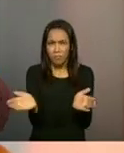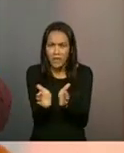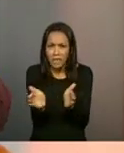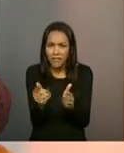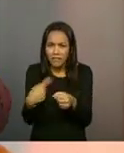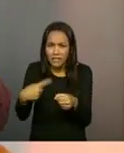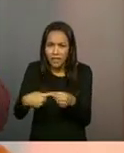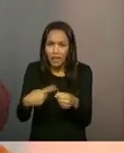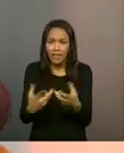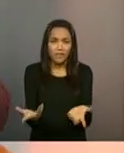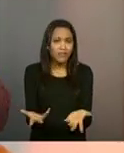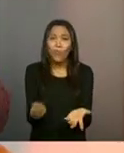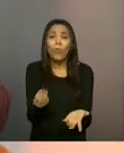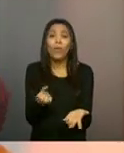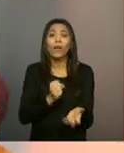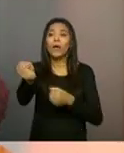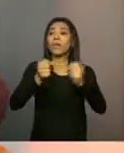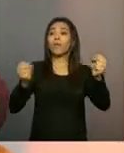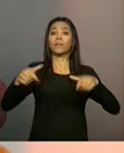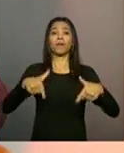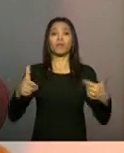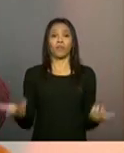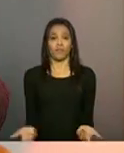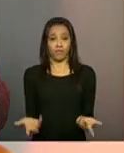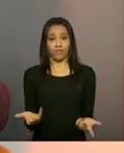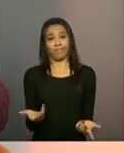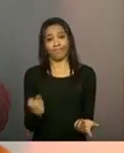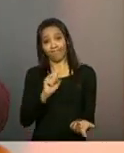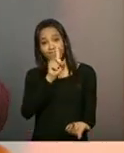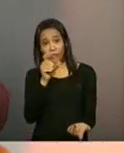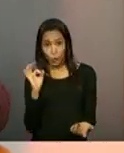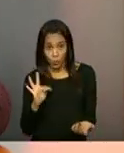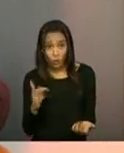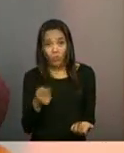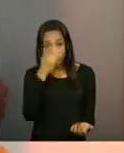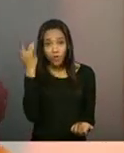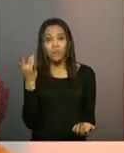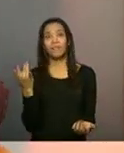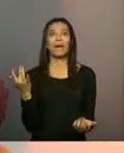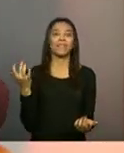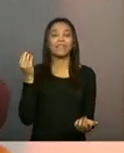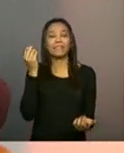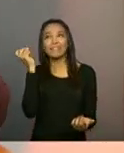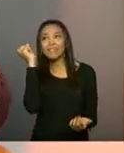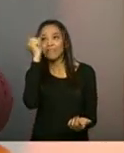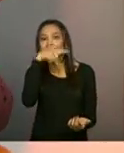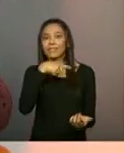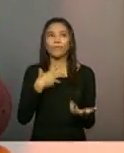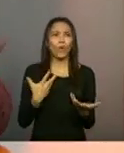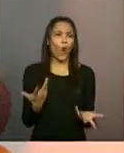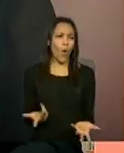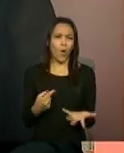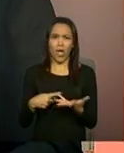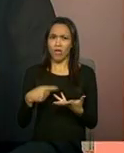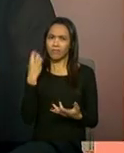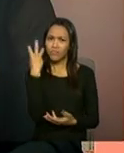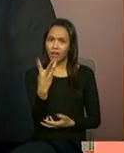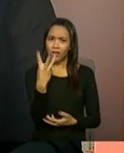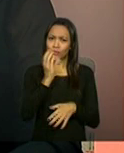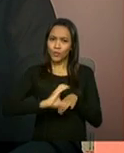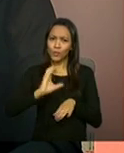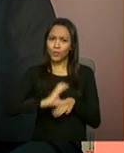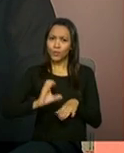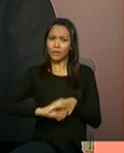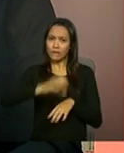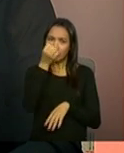pessoas ingressem no mundo do trabalho. E aí pode se repetir um processo de culpabilização. Você já fez três cursos no CRAS,